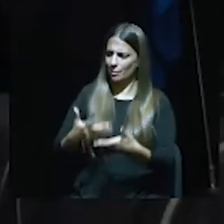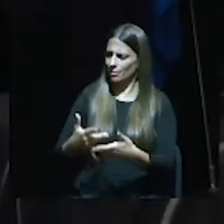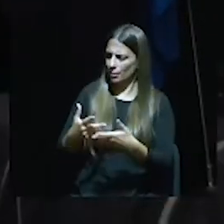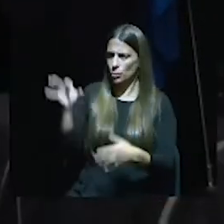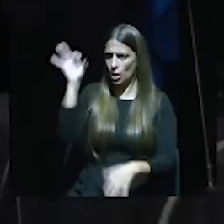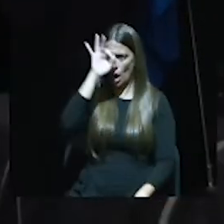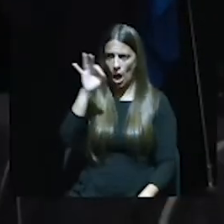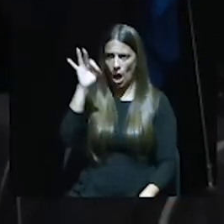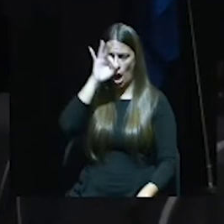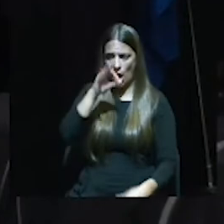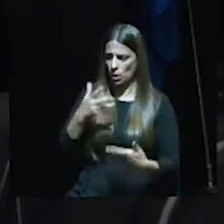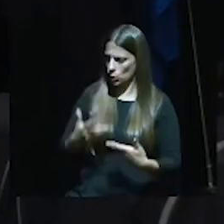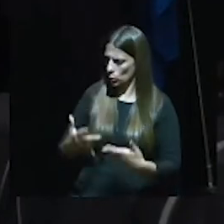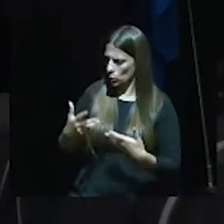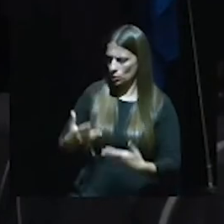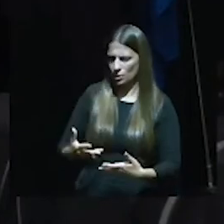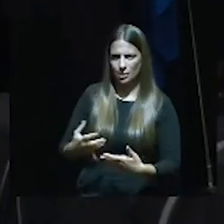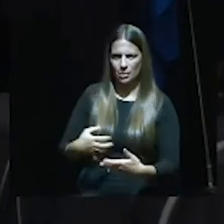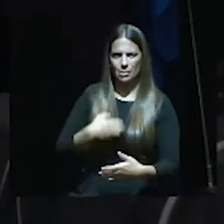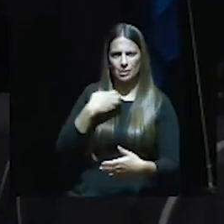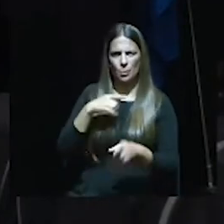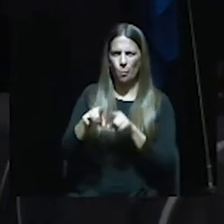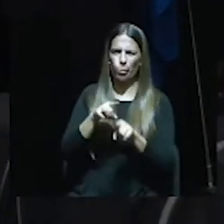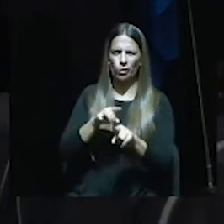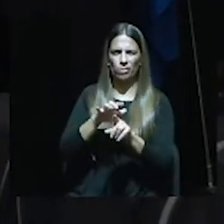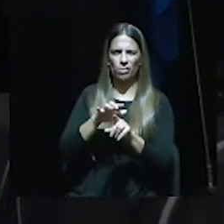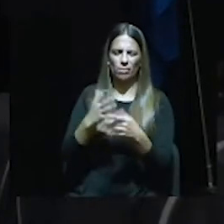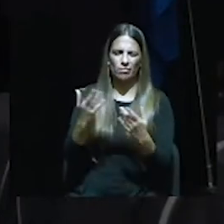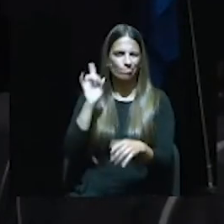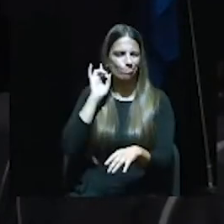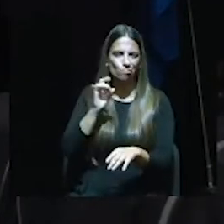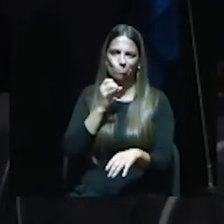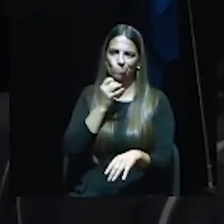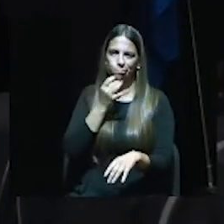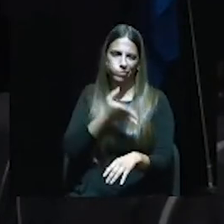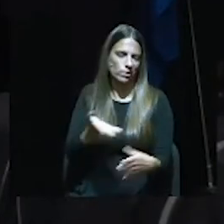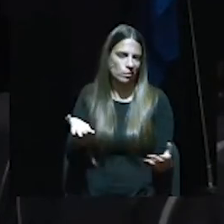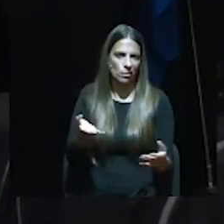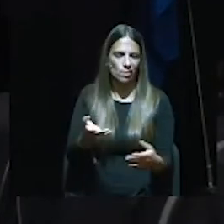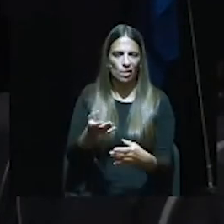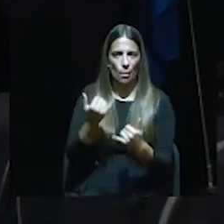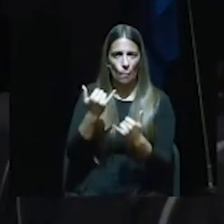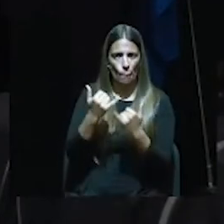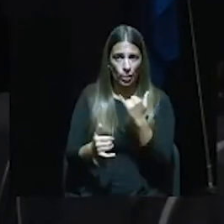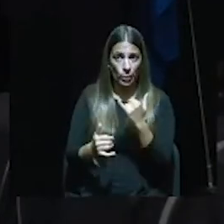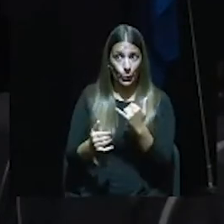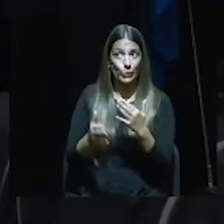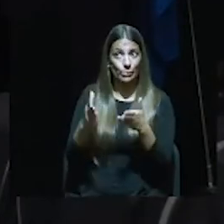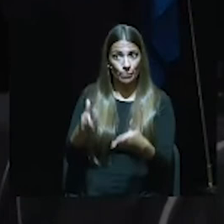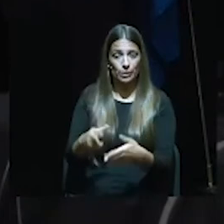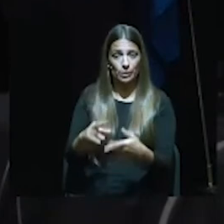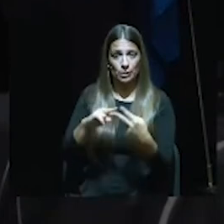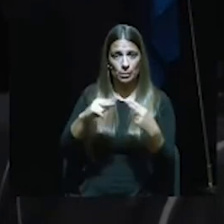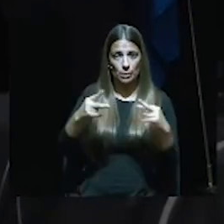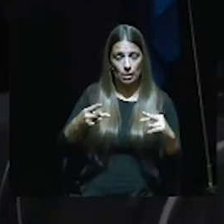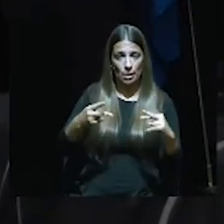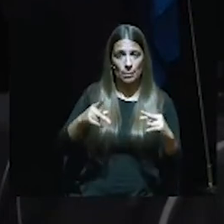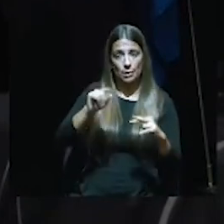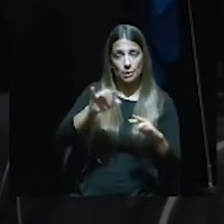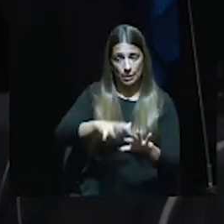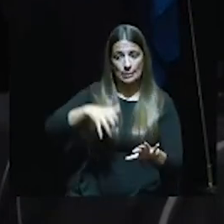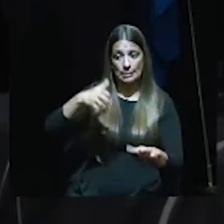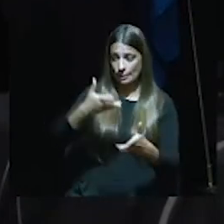Moedas têm-se caracterizado por este desvalorizar da política, tão perigoso e tão irresponsável, tanto aqui na Assembleia Municipal como na própria Câmara.